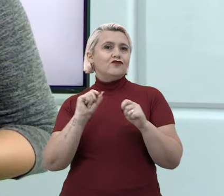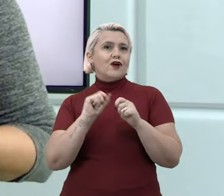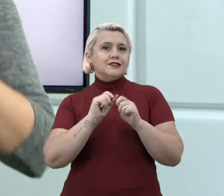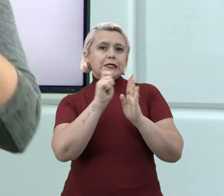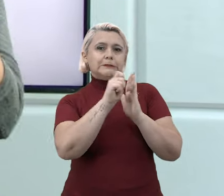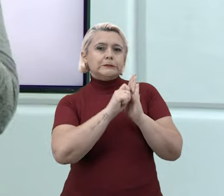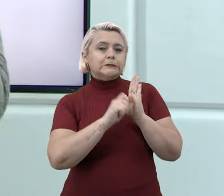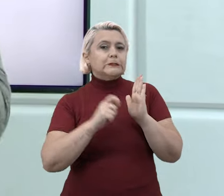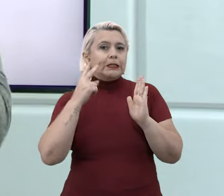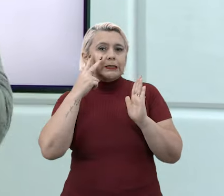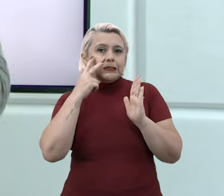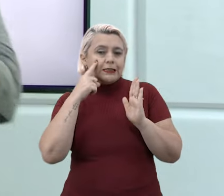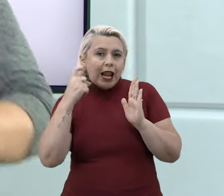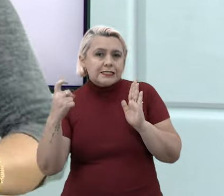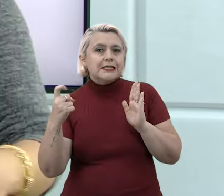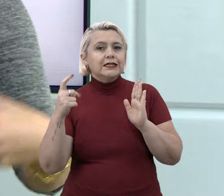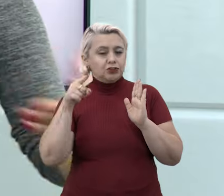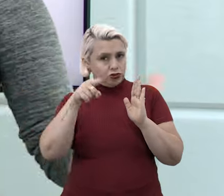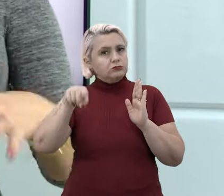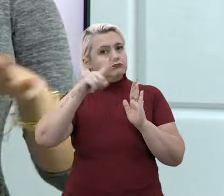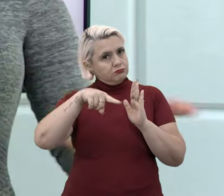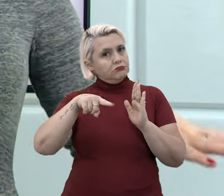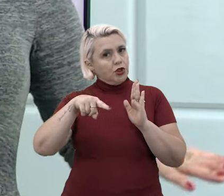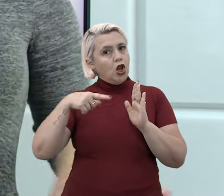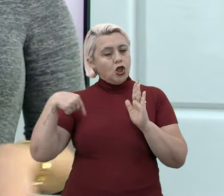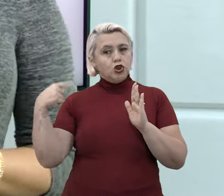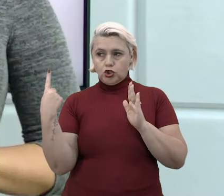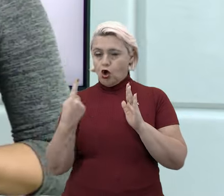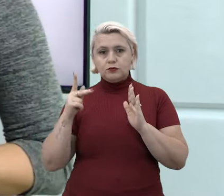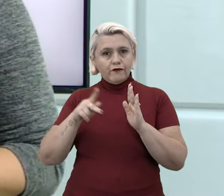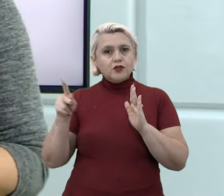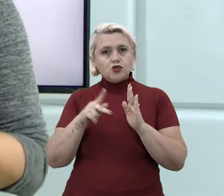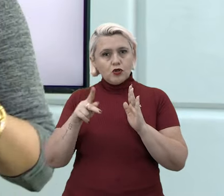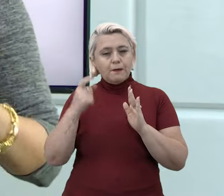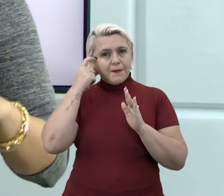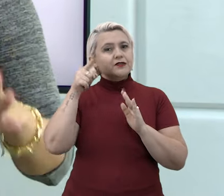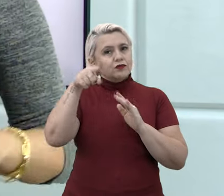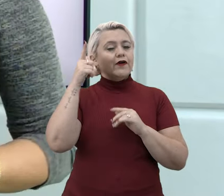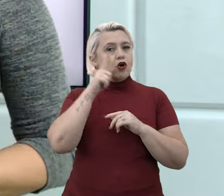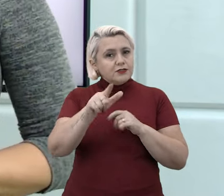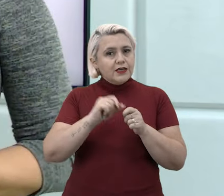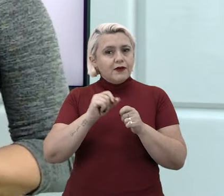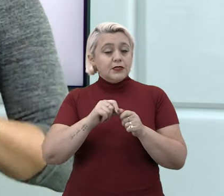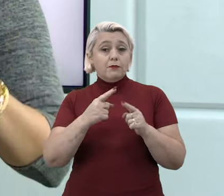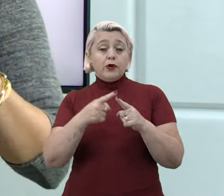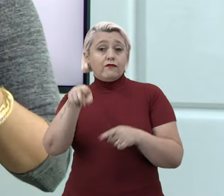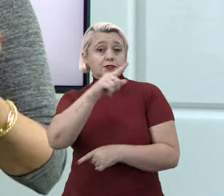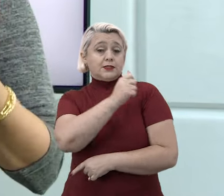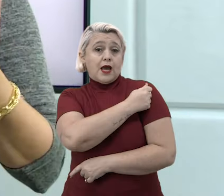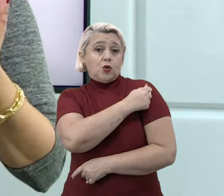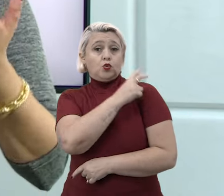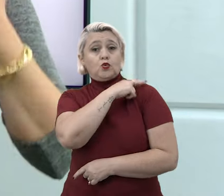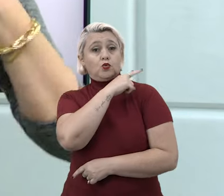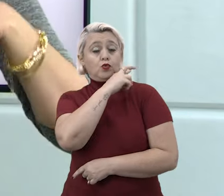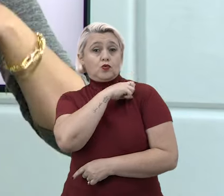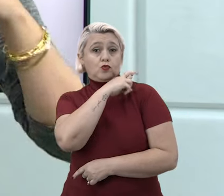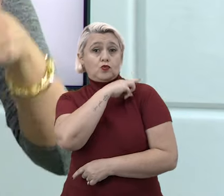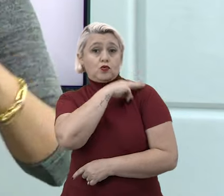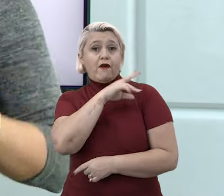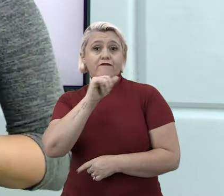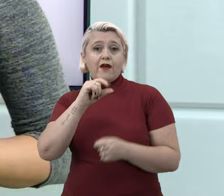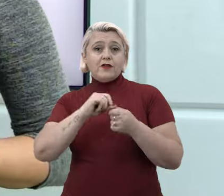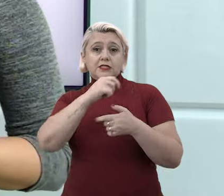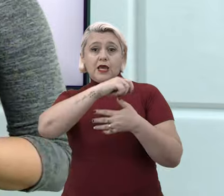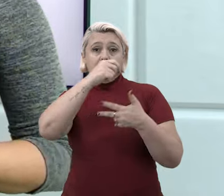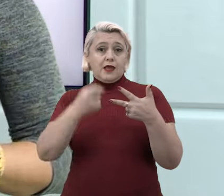interessante e que é esperado de você, aluno, que está terminando aí o ensino médio e que vai fazer o Enem. É isso que o corretor